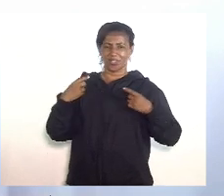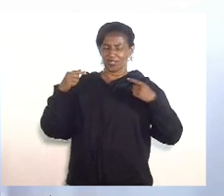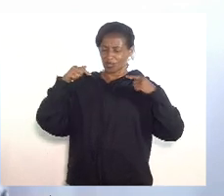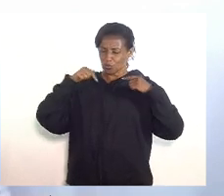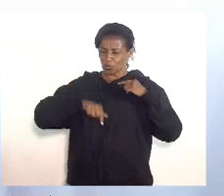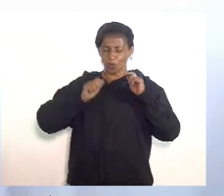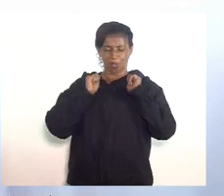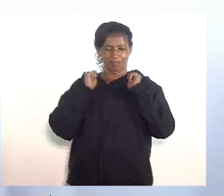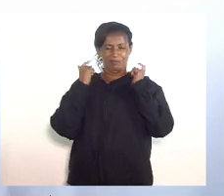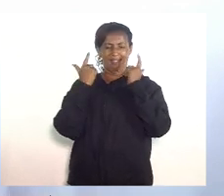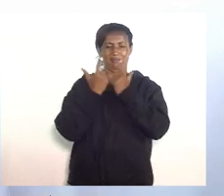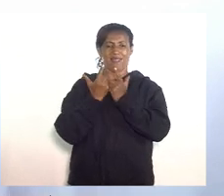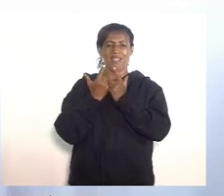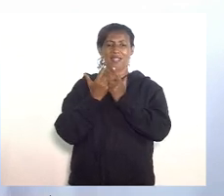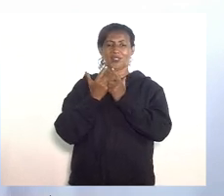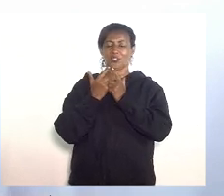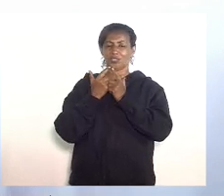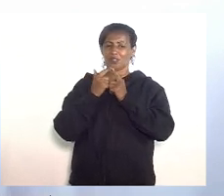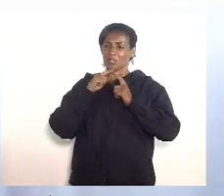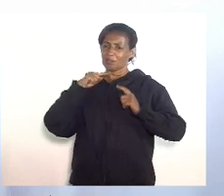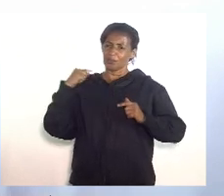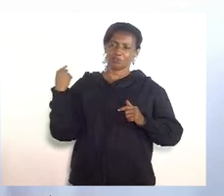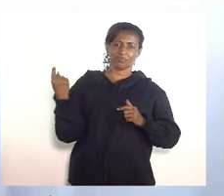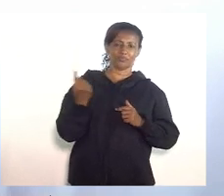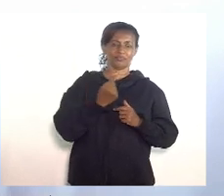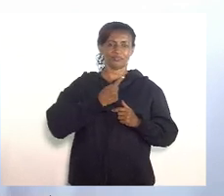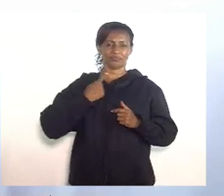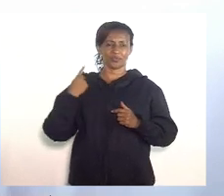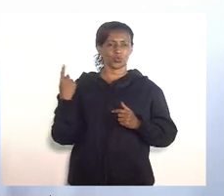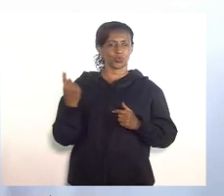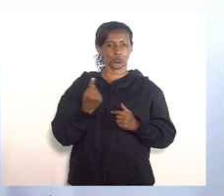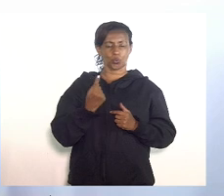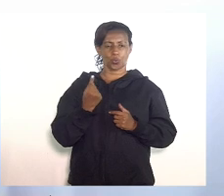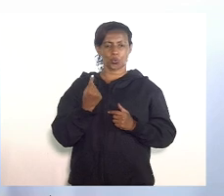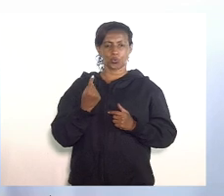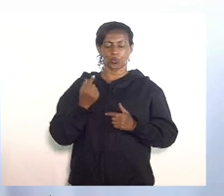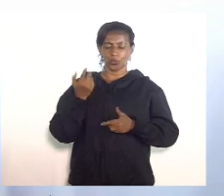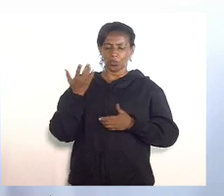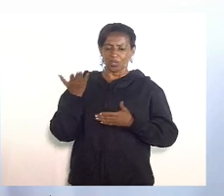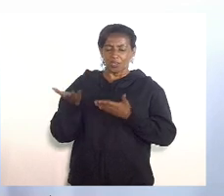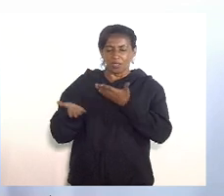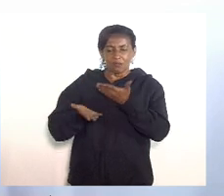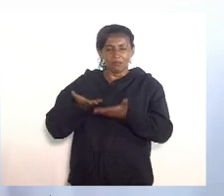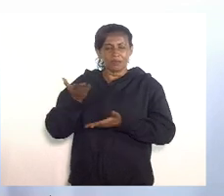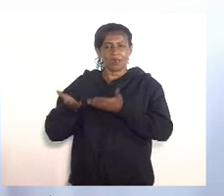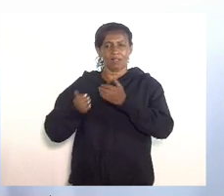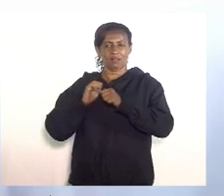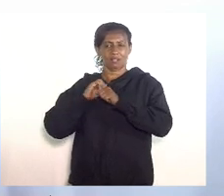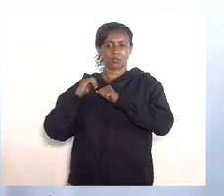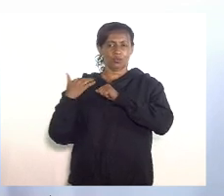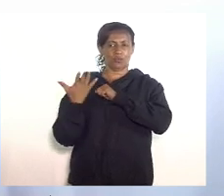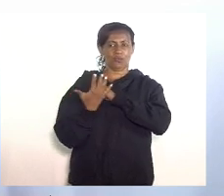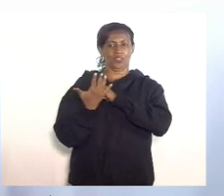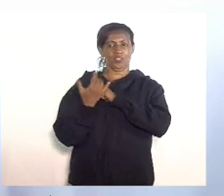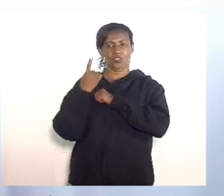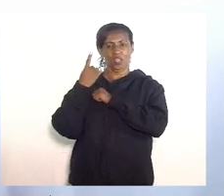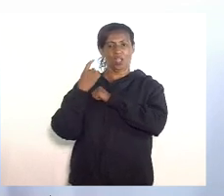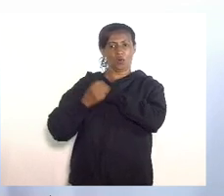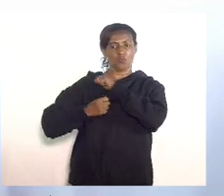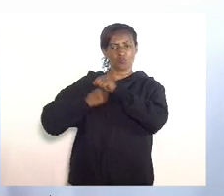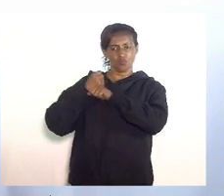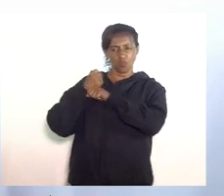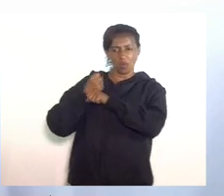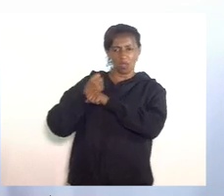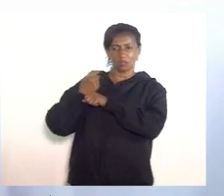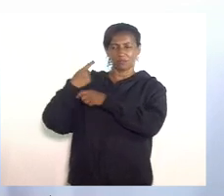casa mas no cenário de que trata da questão da covid-19 desde o ano passado desde